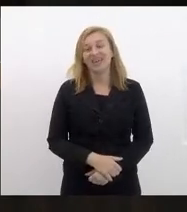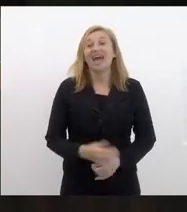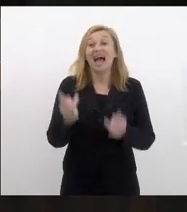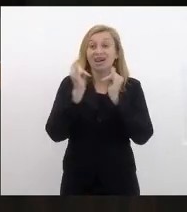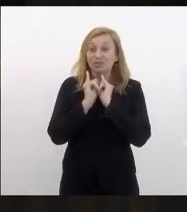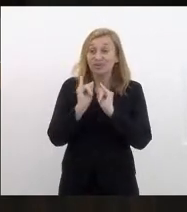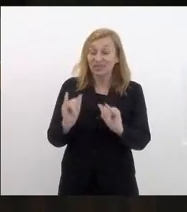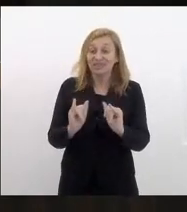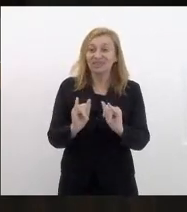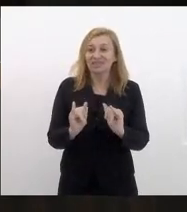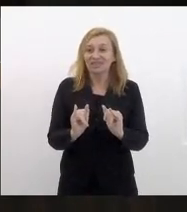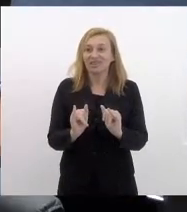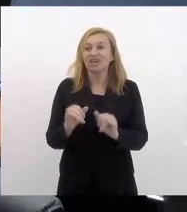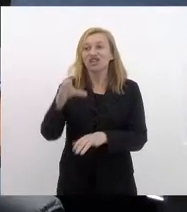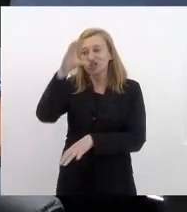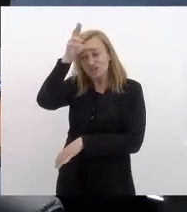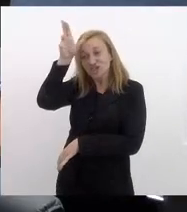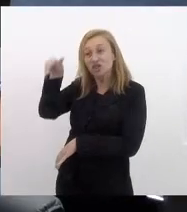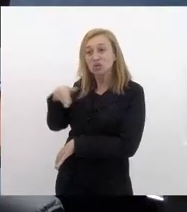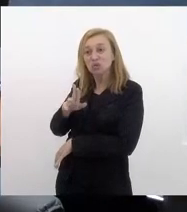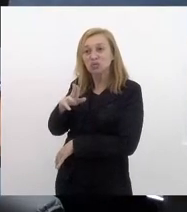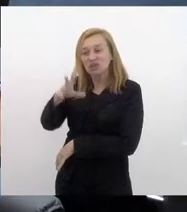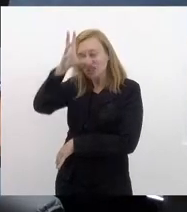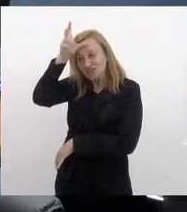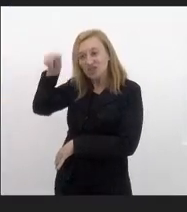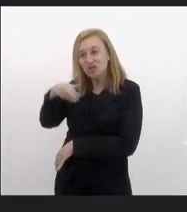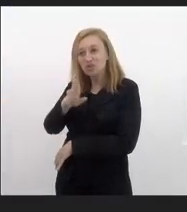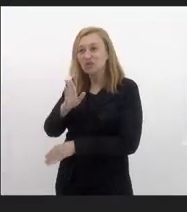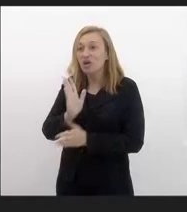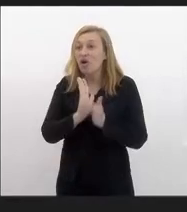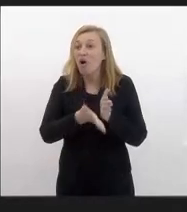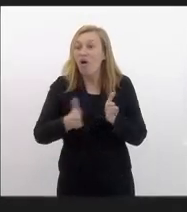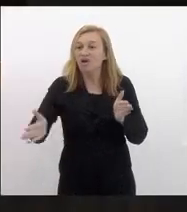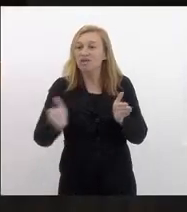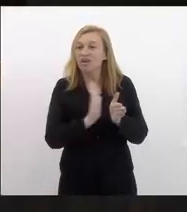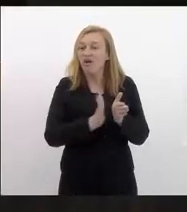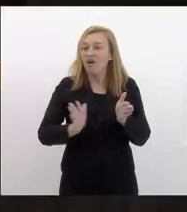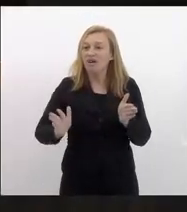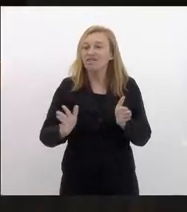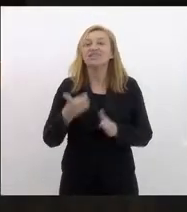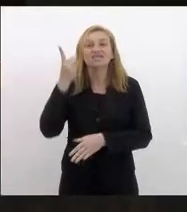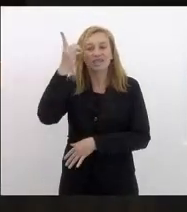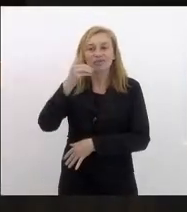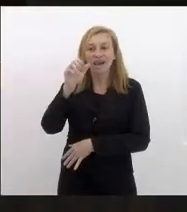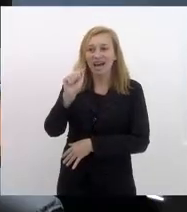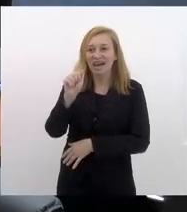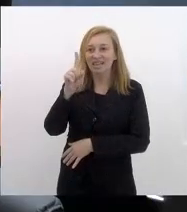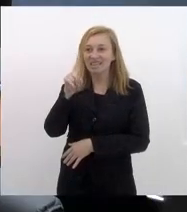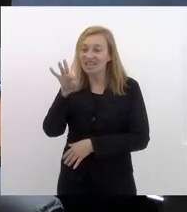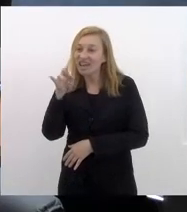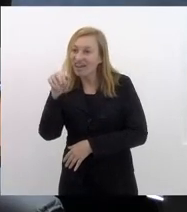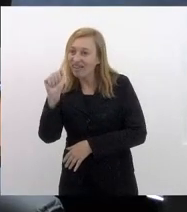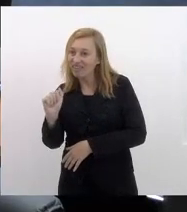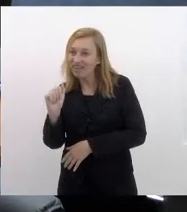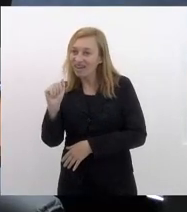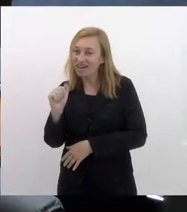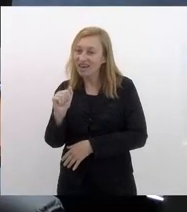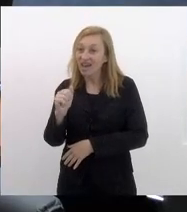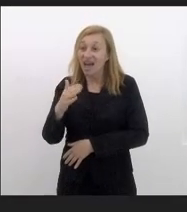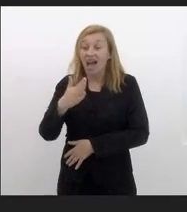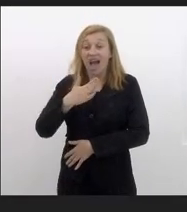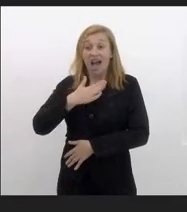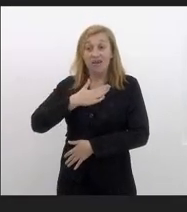anuncio Tia Azul Tia Azul questão de ordem pois Adriana deputada Adriana as minhas